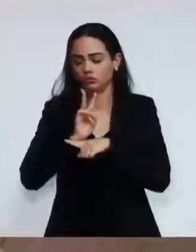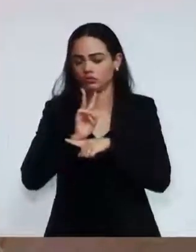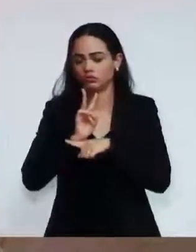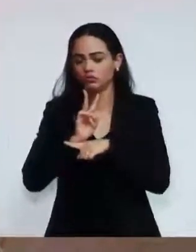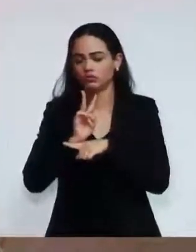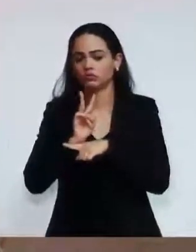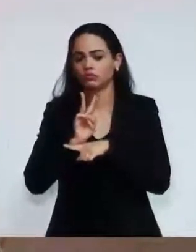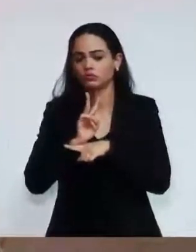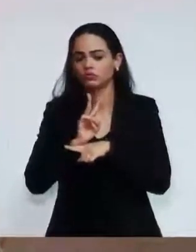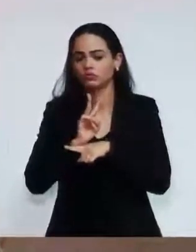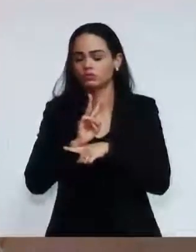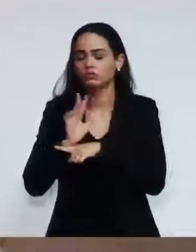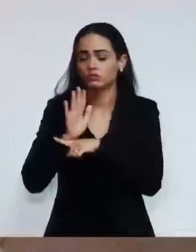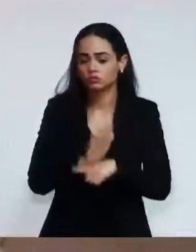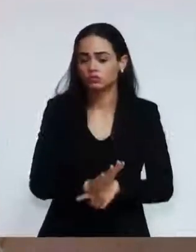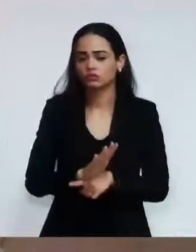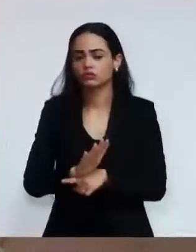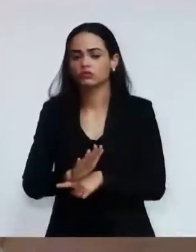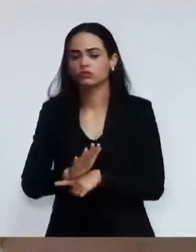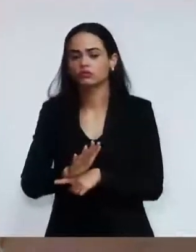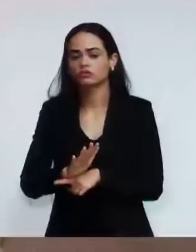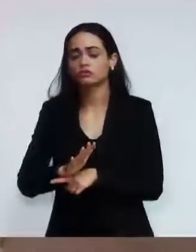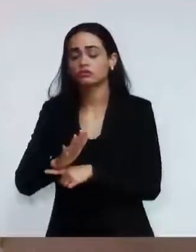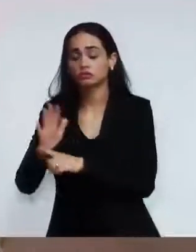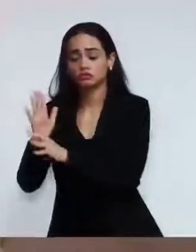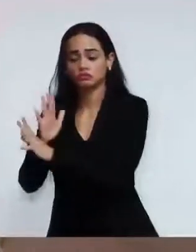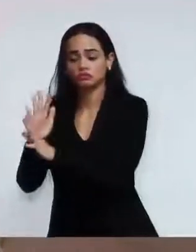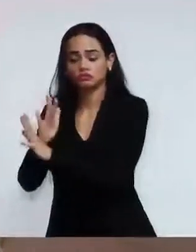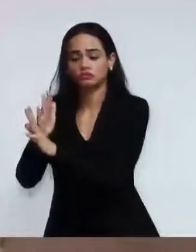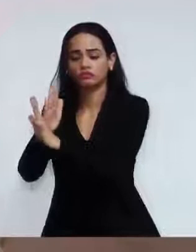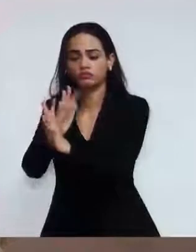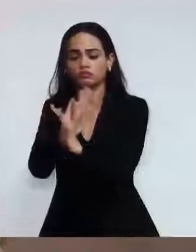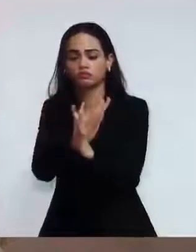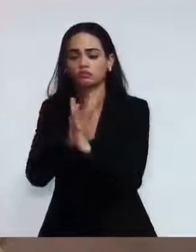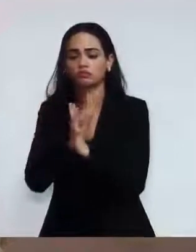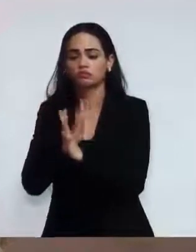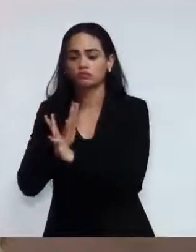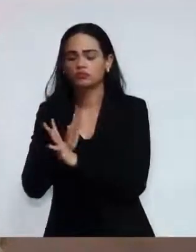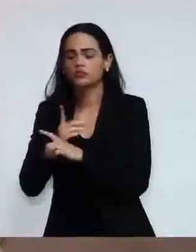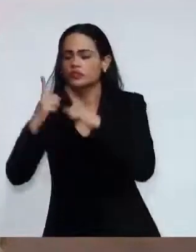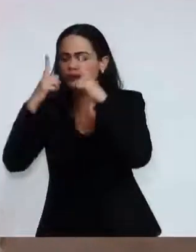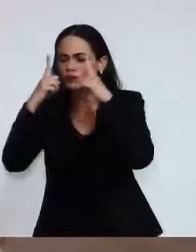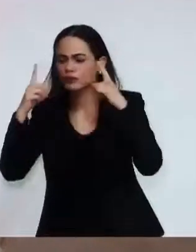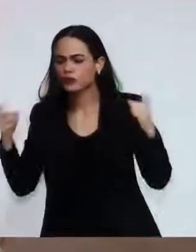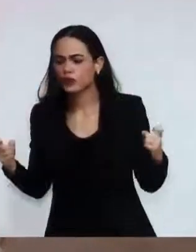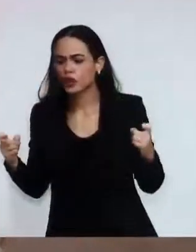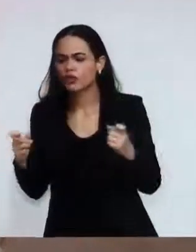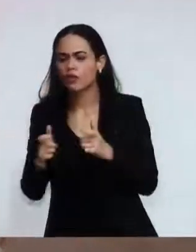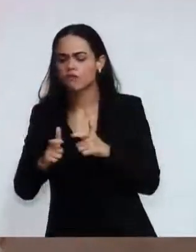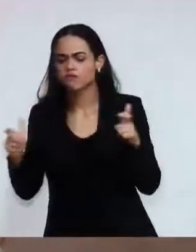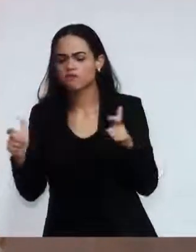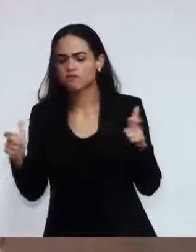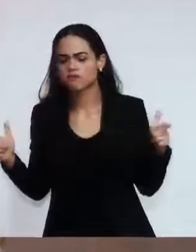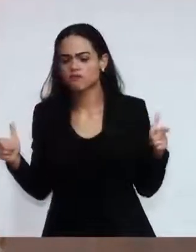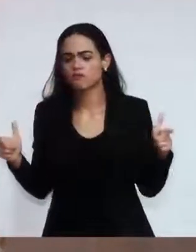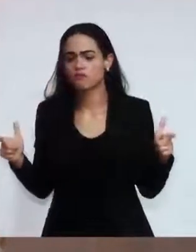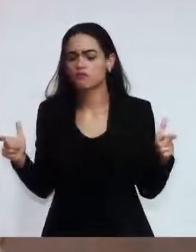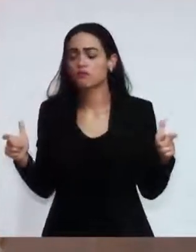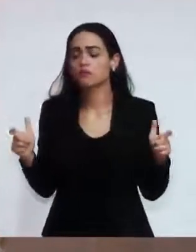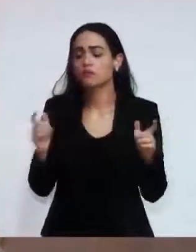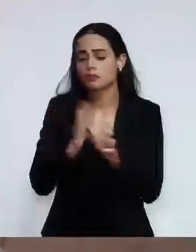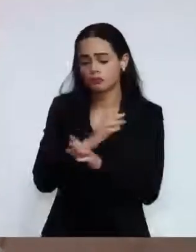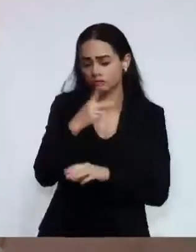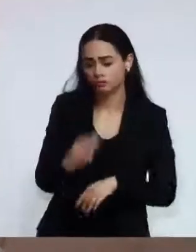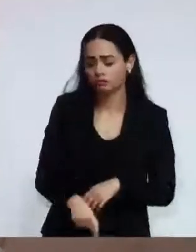nos municípios aí para fora. E Vinhedo não fica de fora. Mas para isso nós